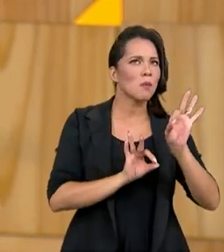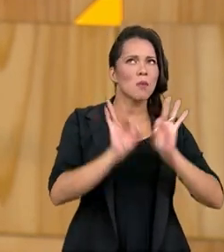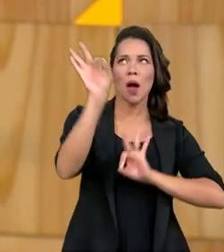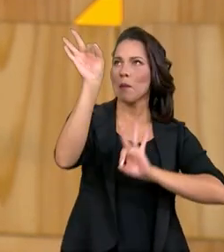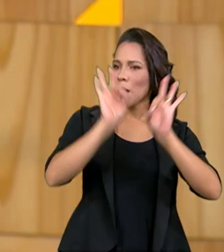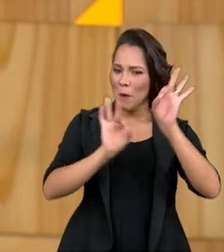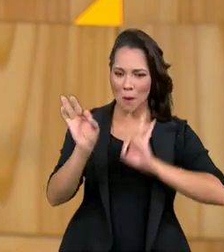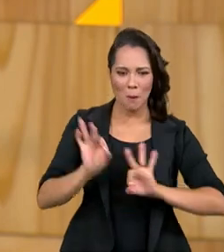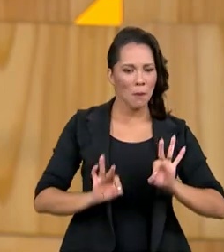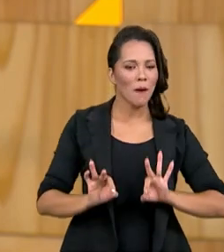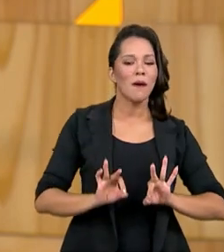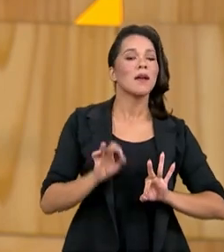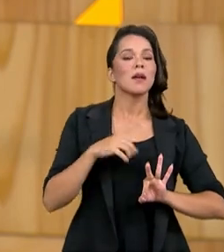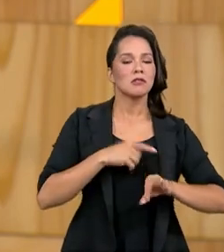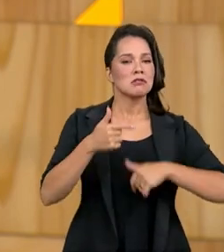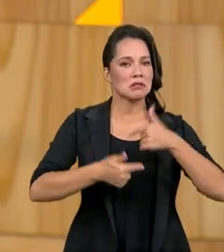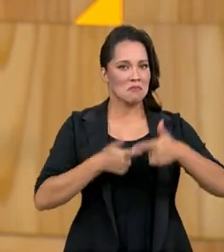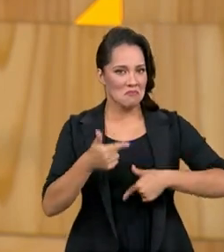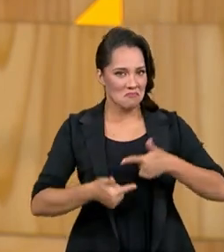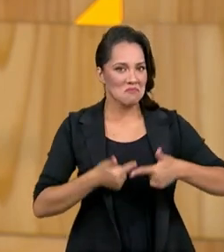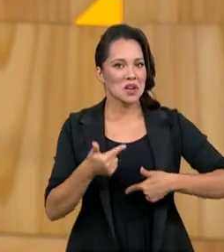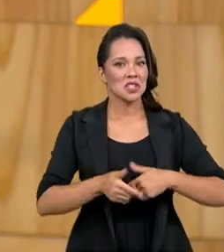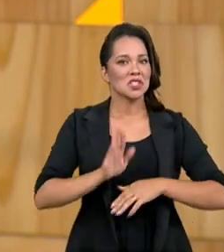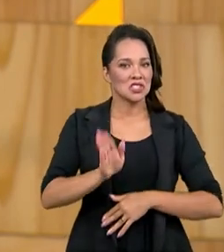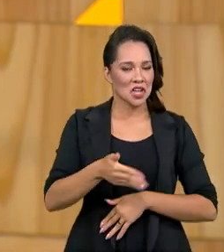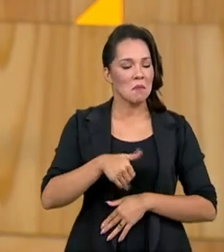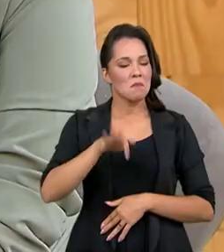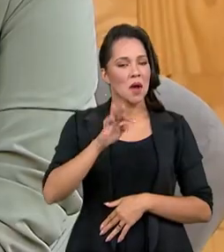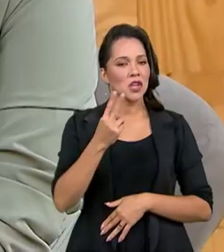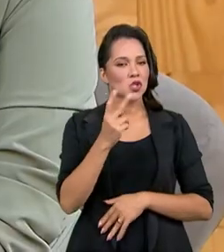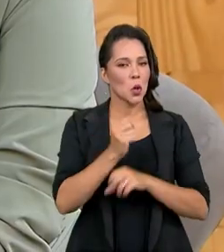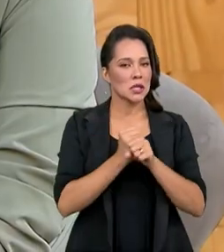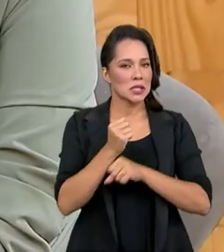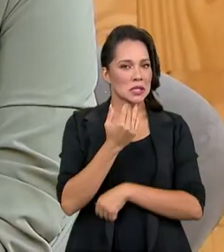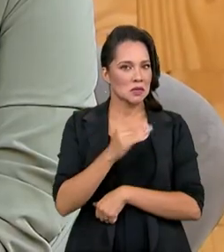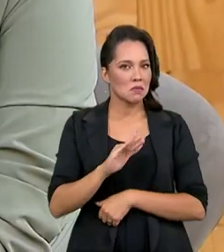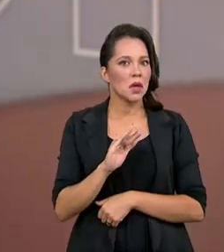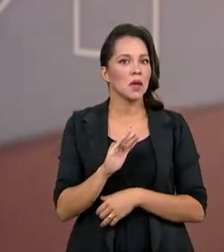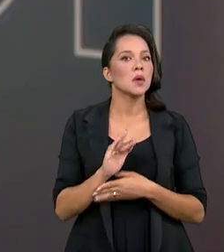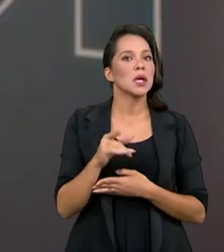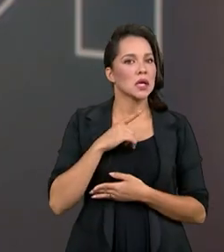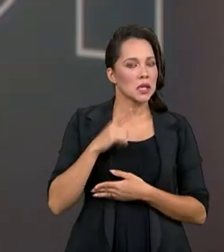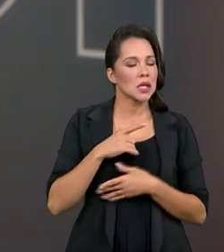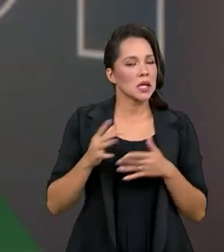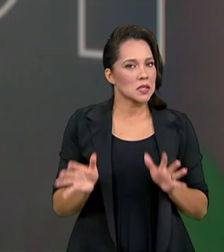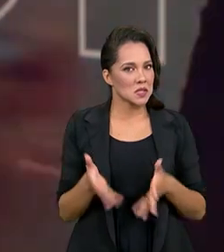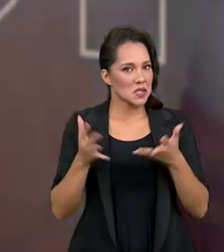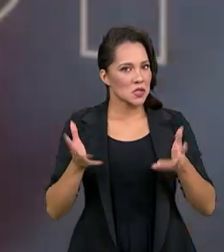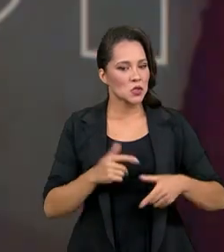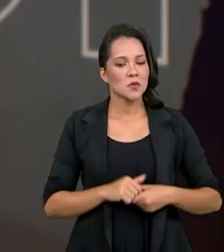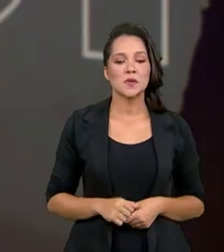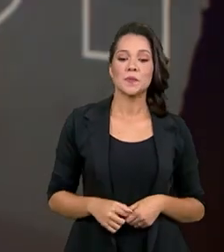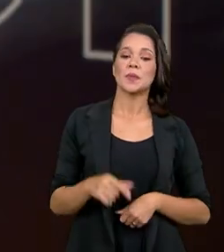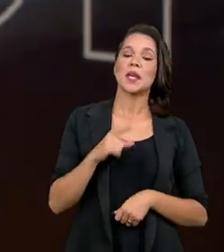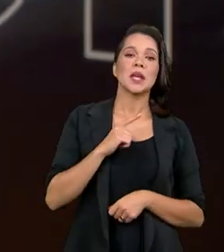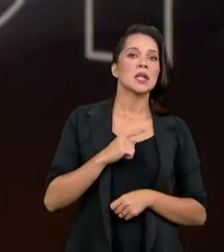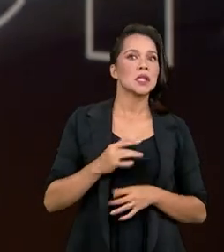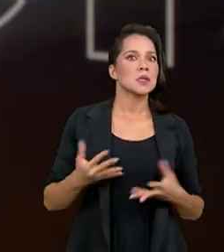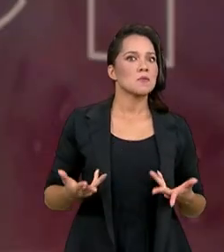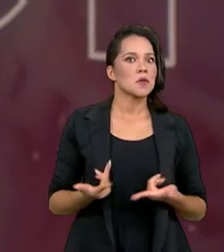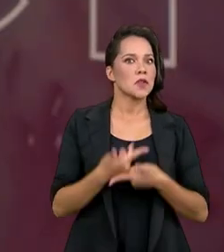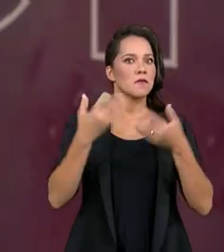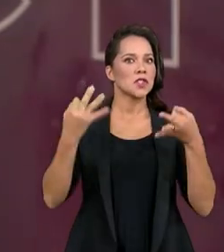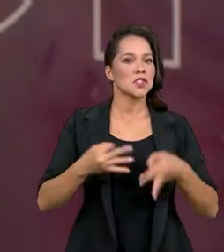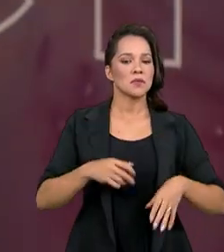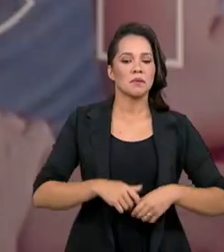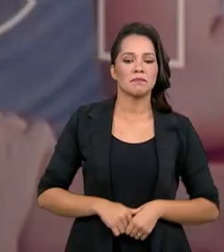complexa que a gente trabalha, já tem mais de dois anos e meio que a gente tem essa iniciativa e que tem sido muito efetiva.